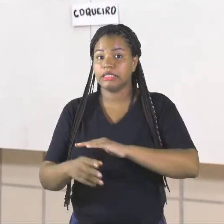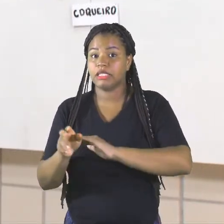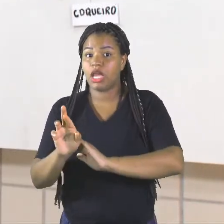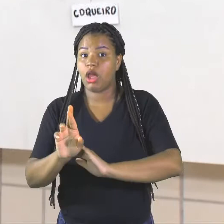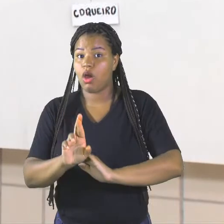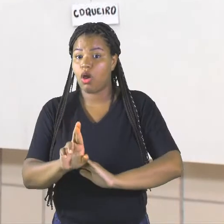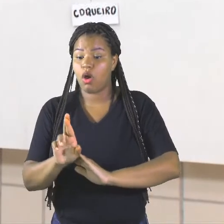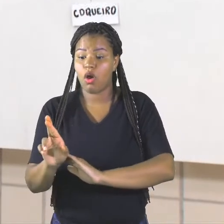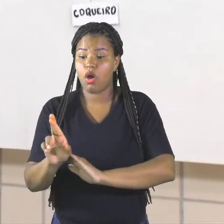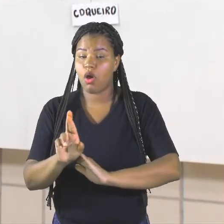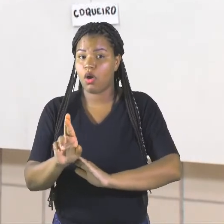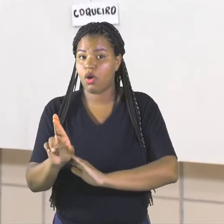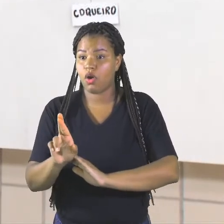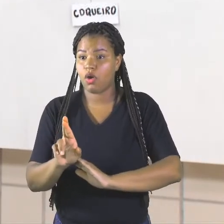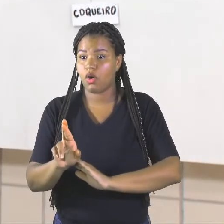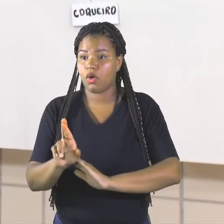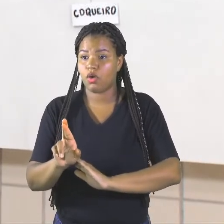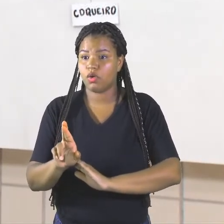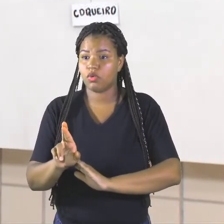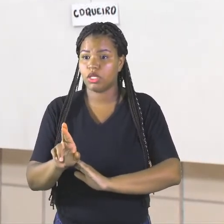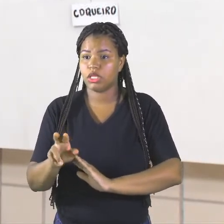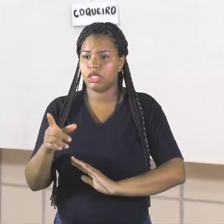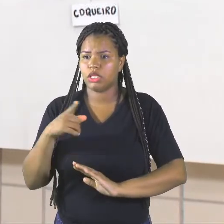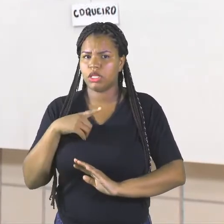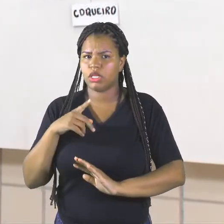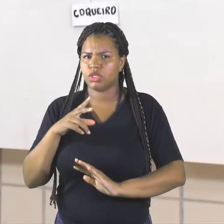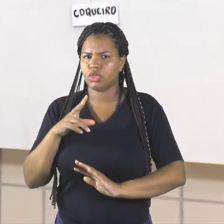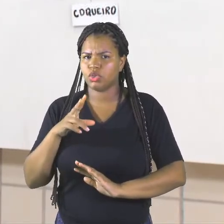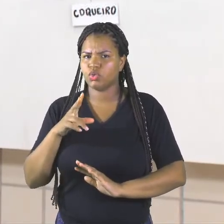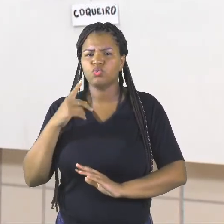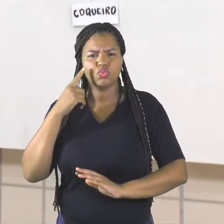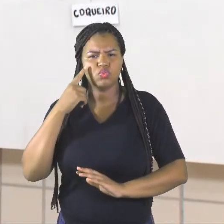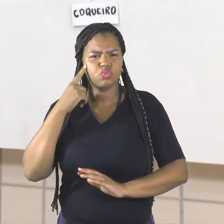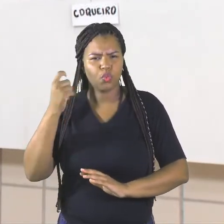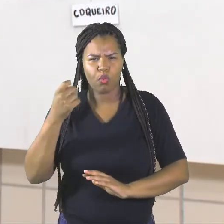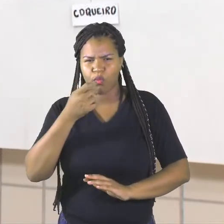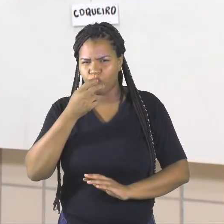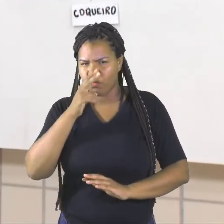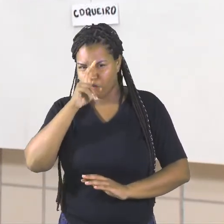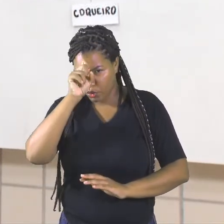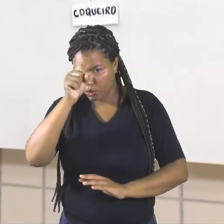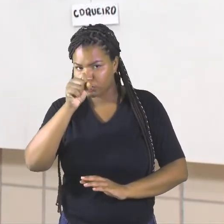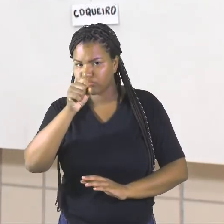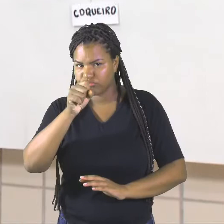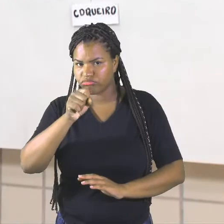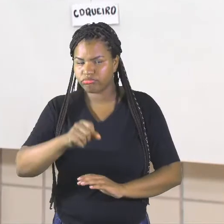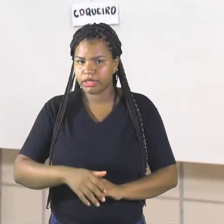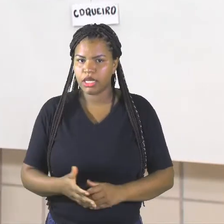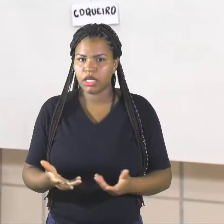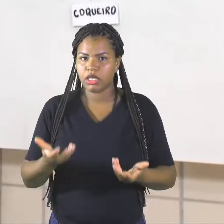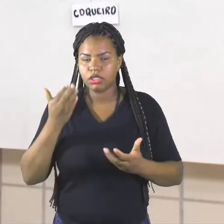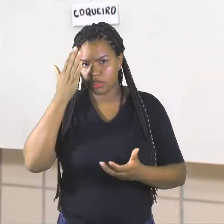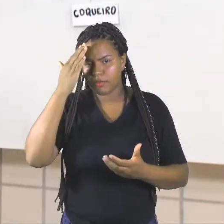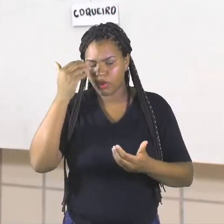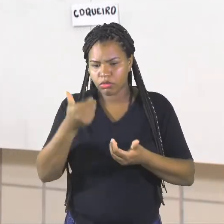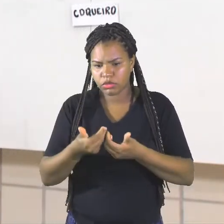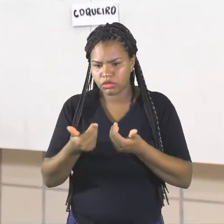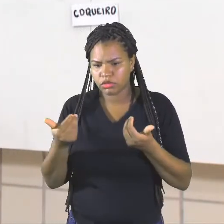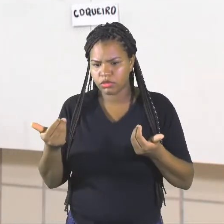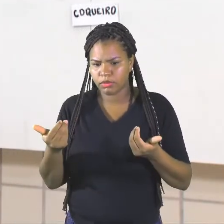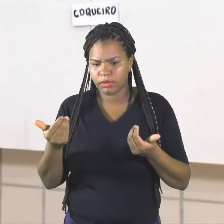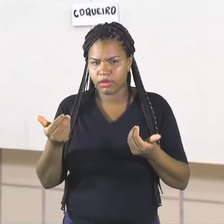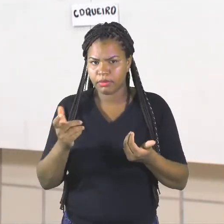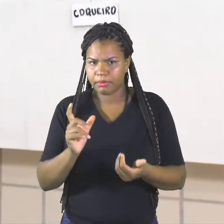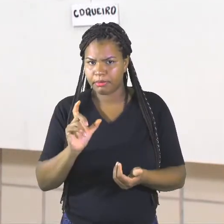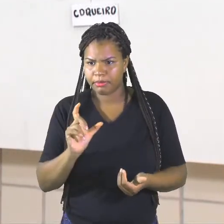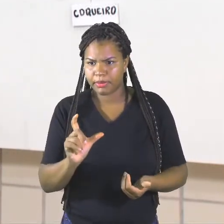Ró. Eles têm um som mais forte, não é? Agora eu quero saber como que a gente separa a